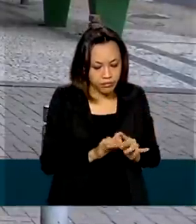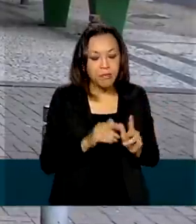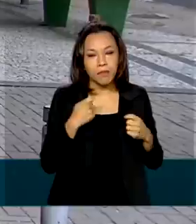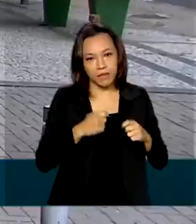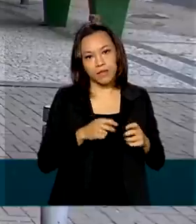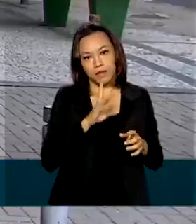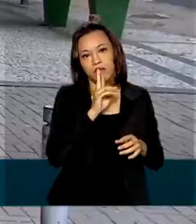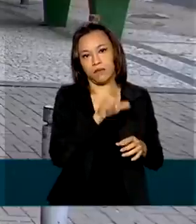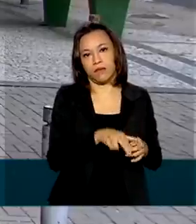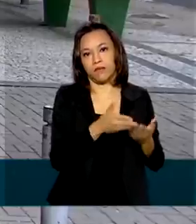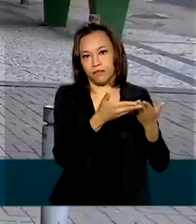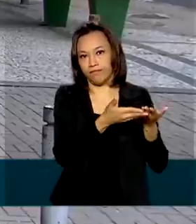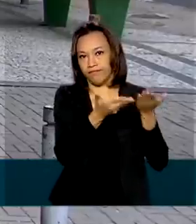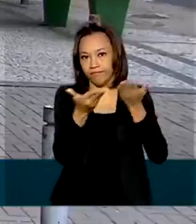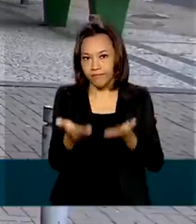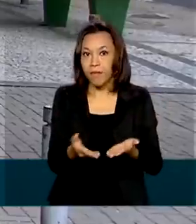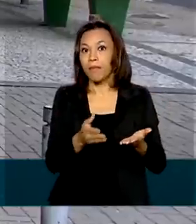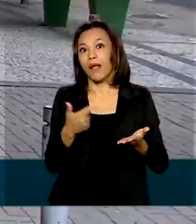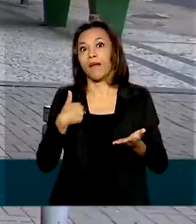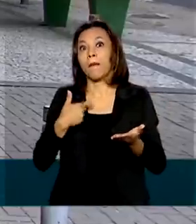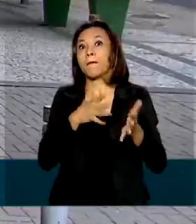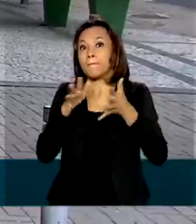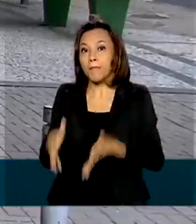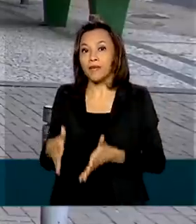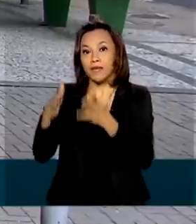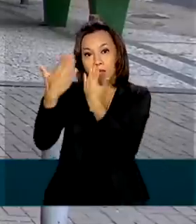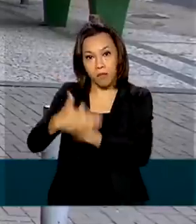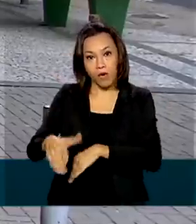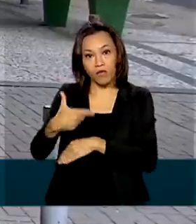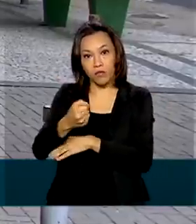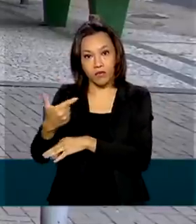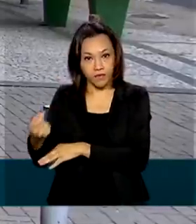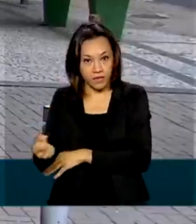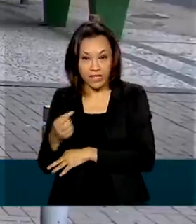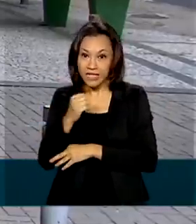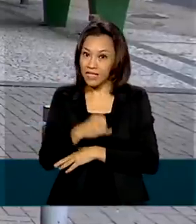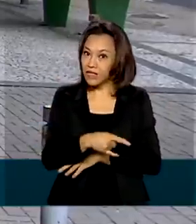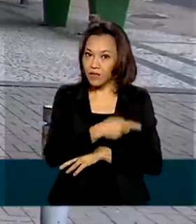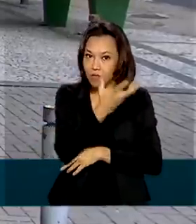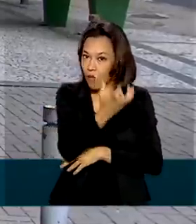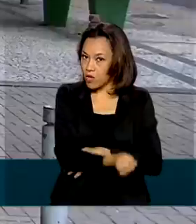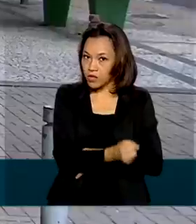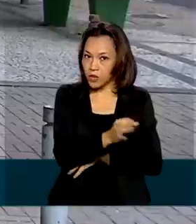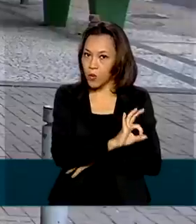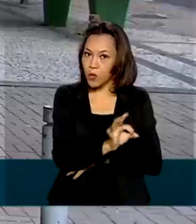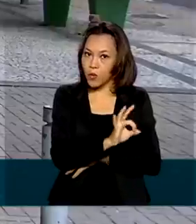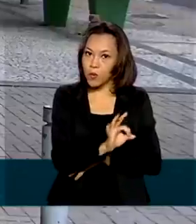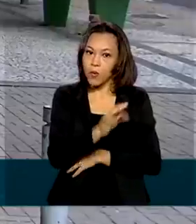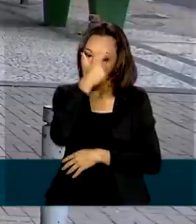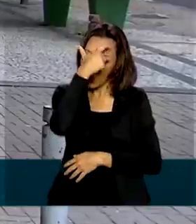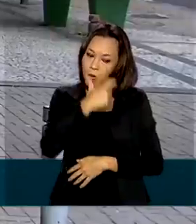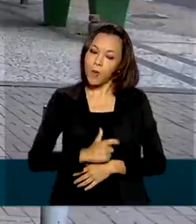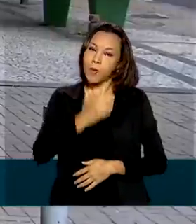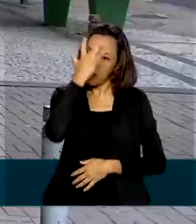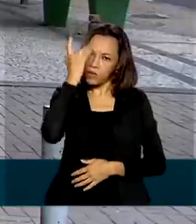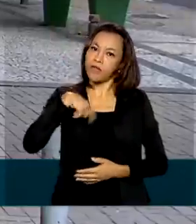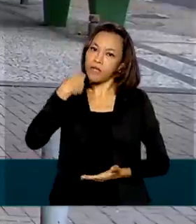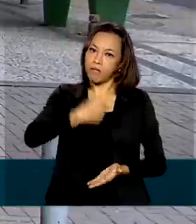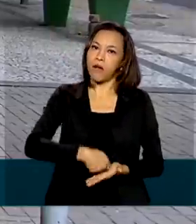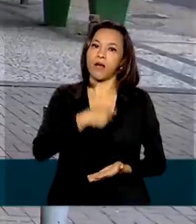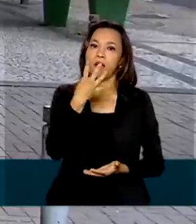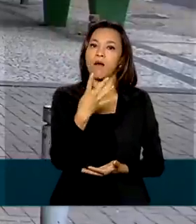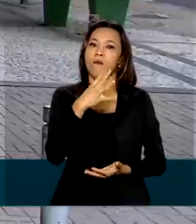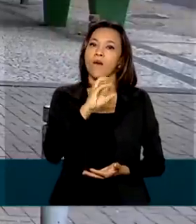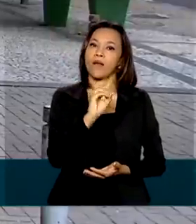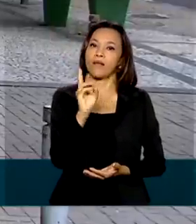quer tentar novamente na edição de 2020. Se a justificativa não tiver sido aceita, o participante terá que pagar 40 reais para